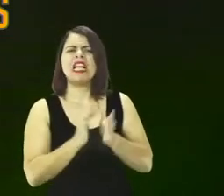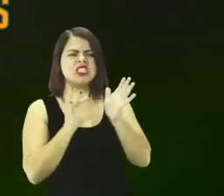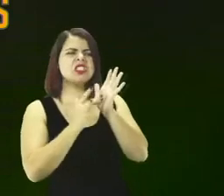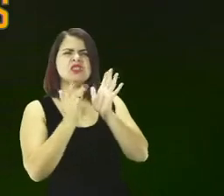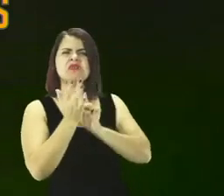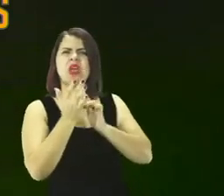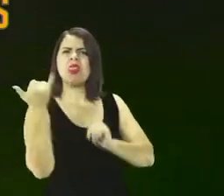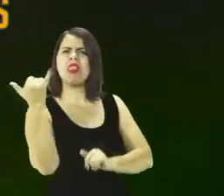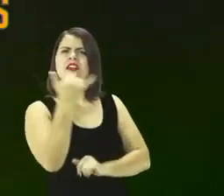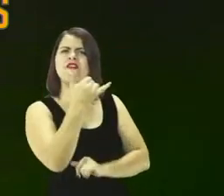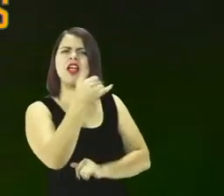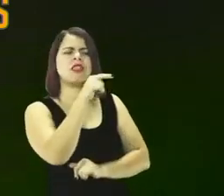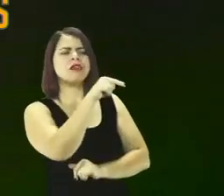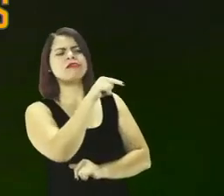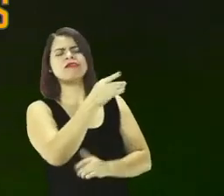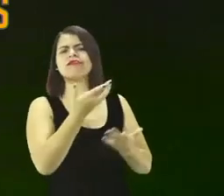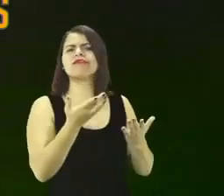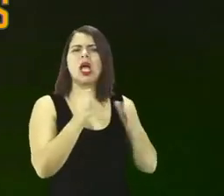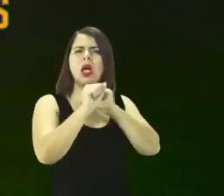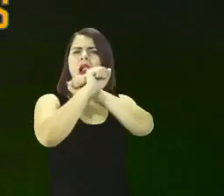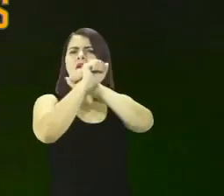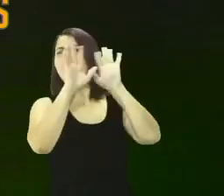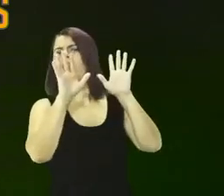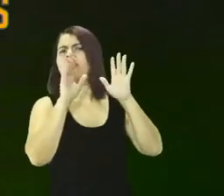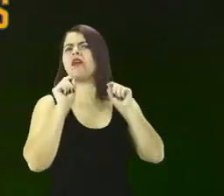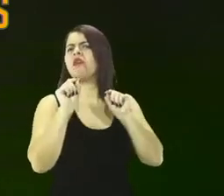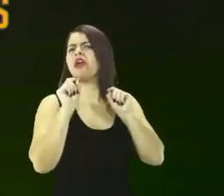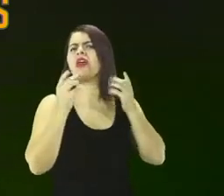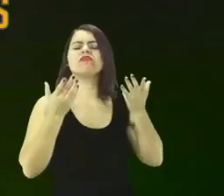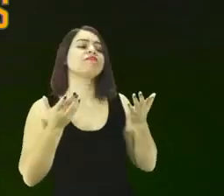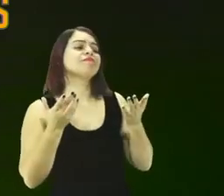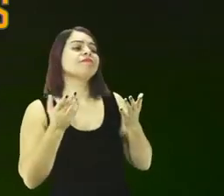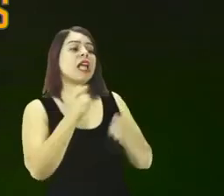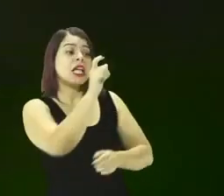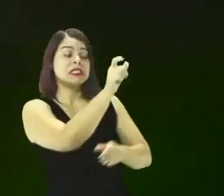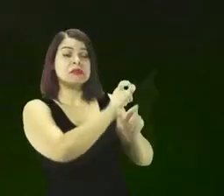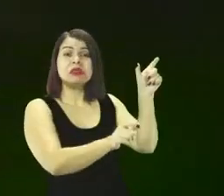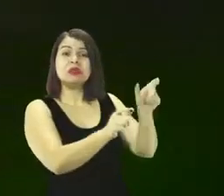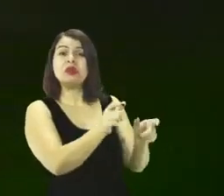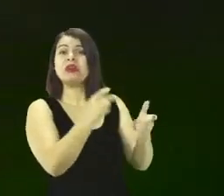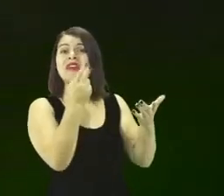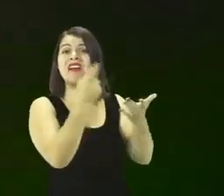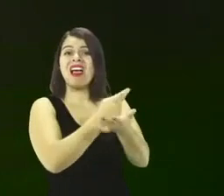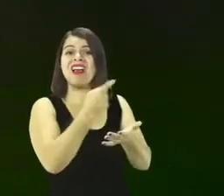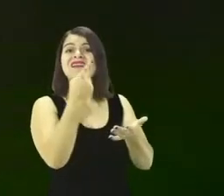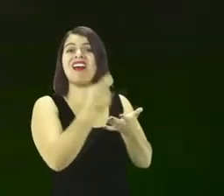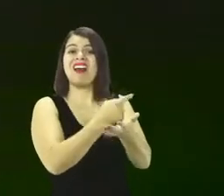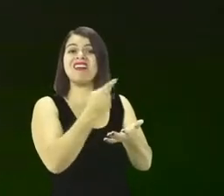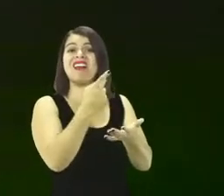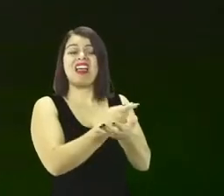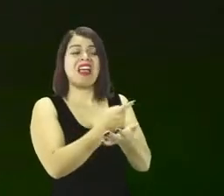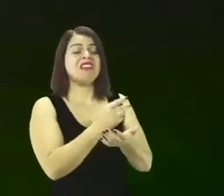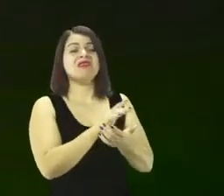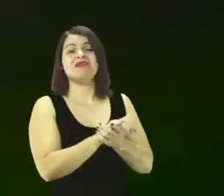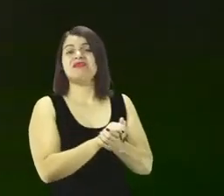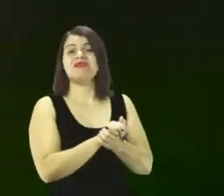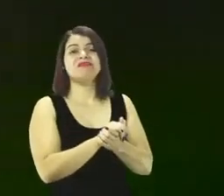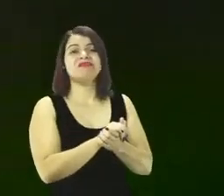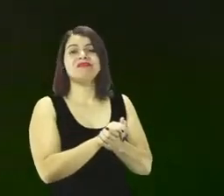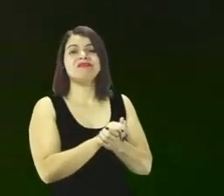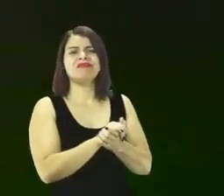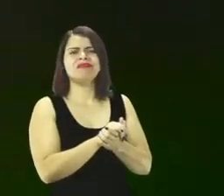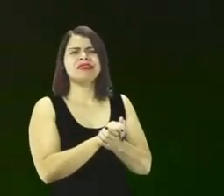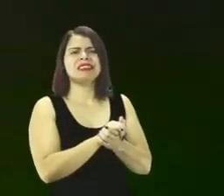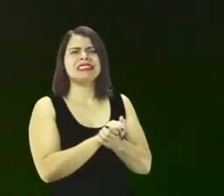muito clara que o erro daquelas pessoas que estavam ouvindo estava